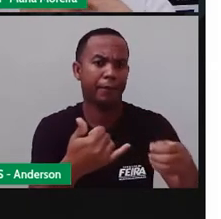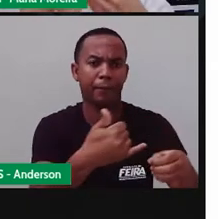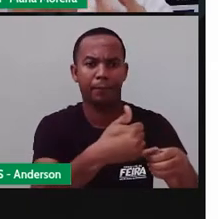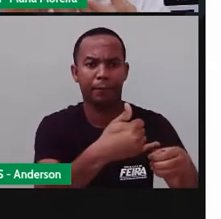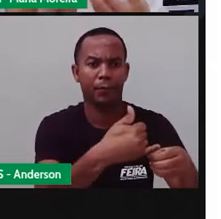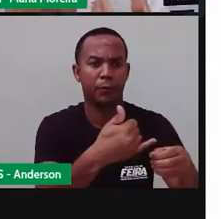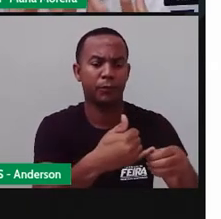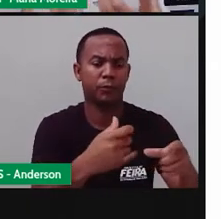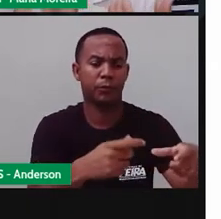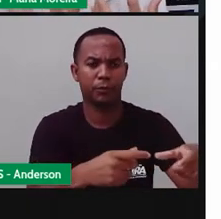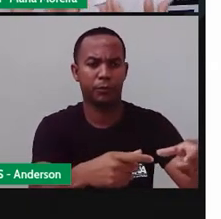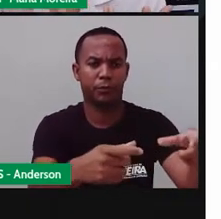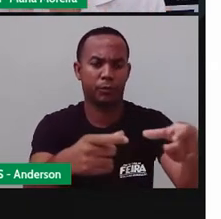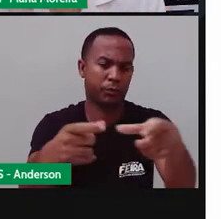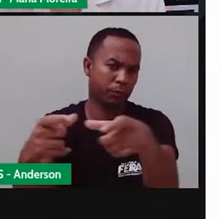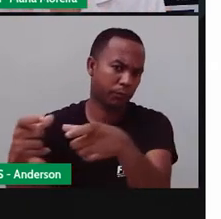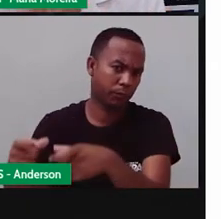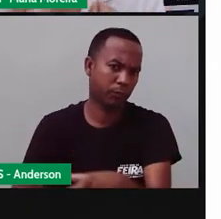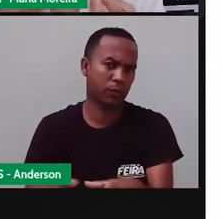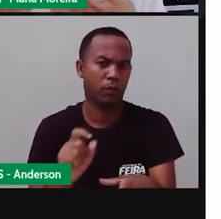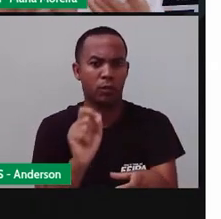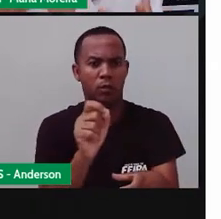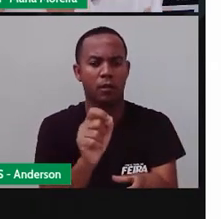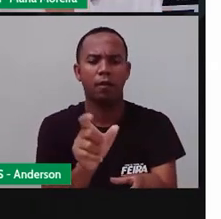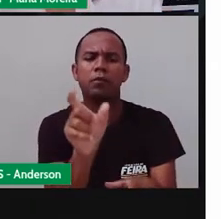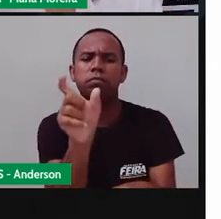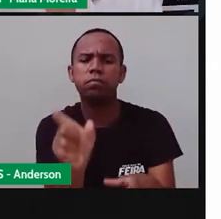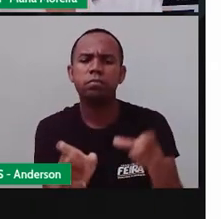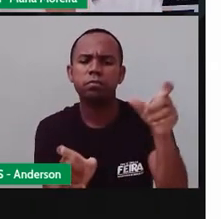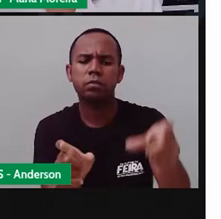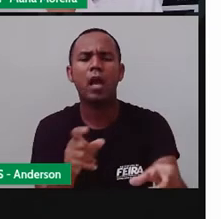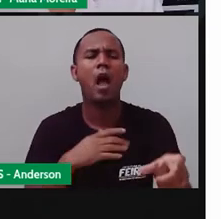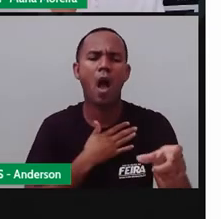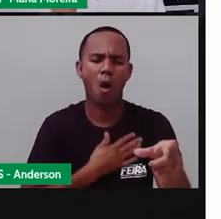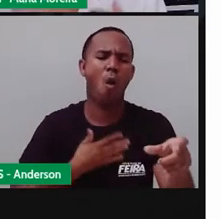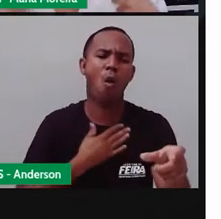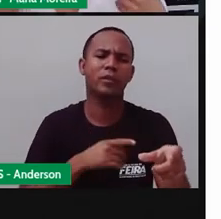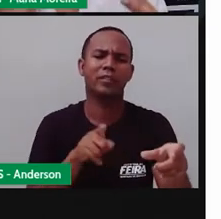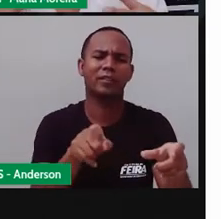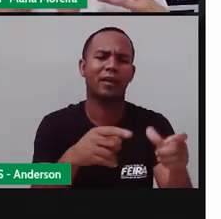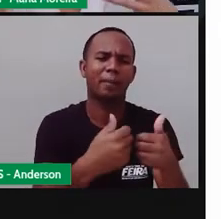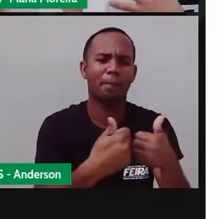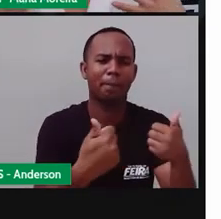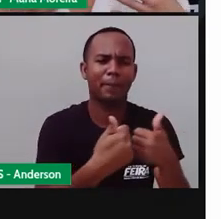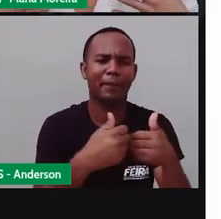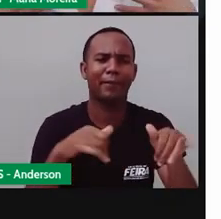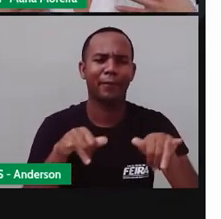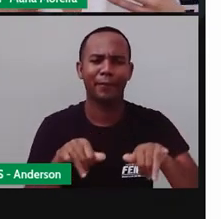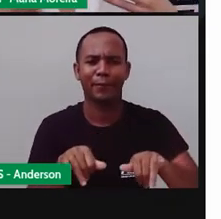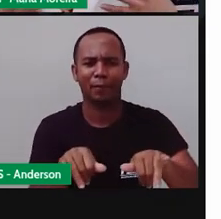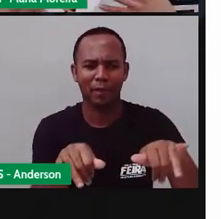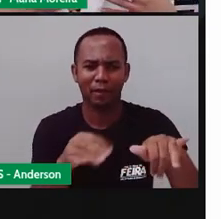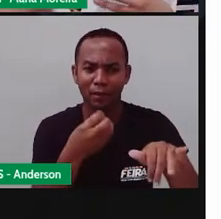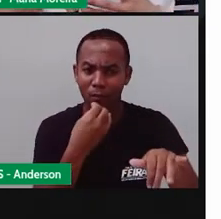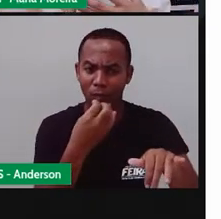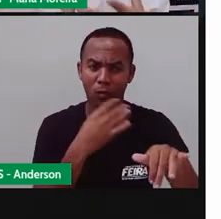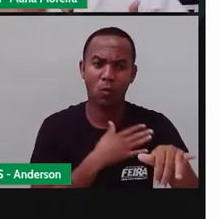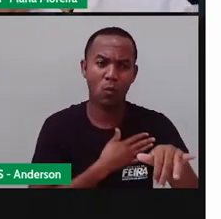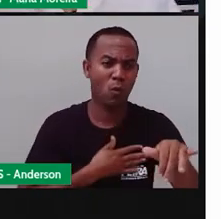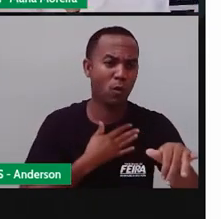e criando essa identidade, essa relação afetiva também. Porque a está sempre se encontrando nesses